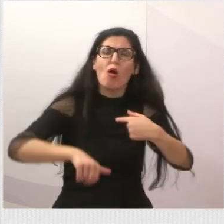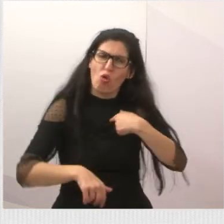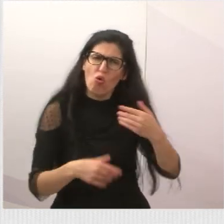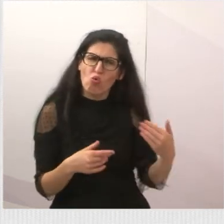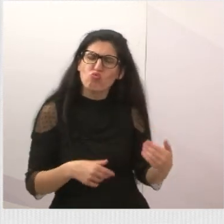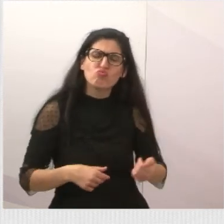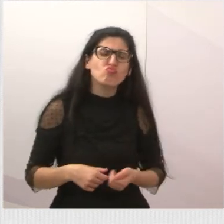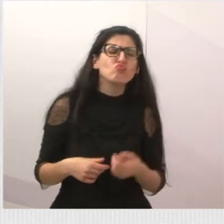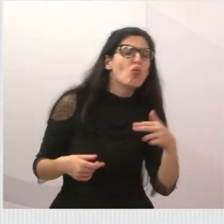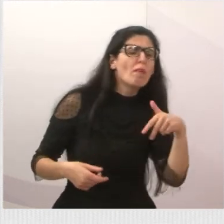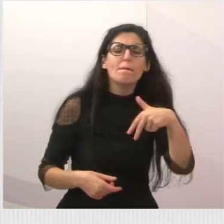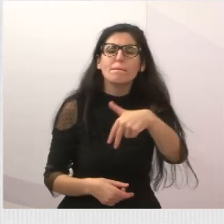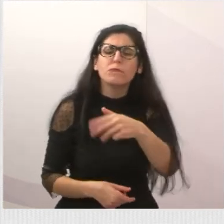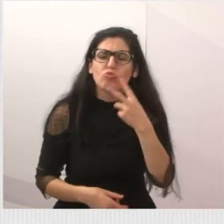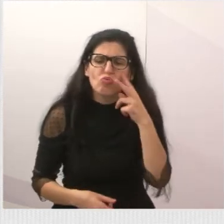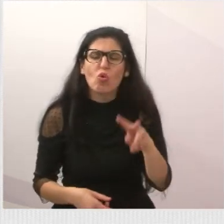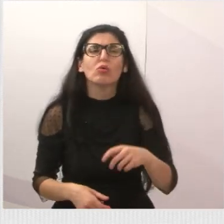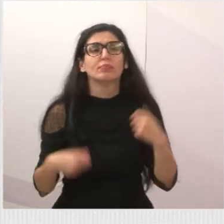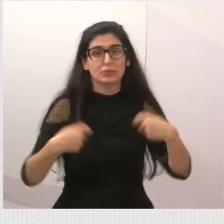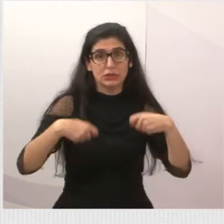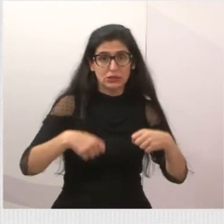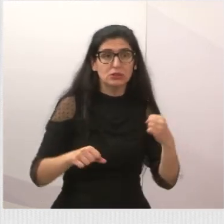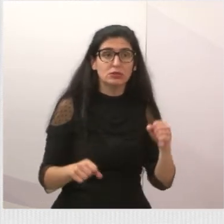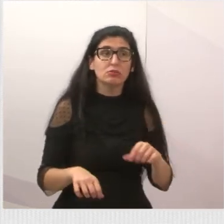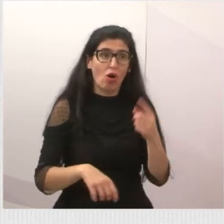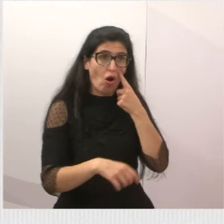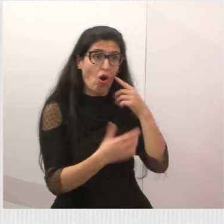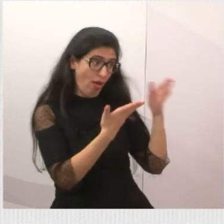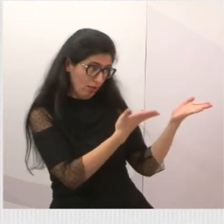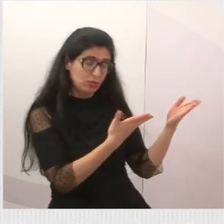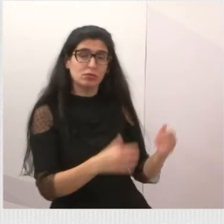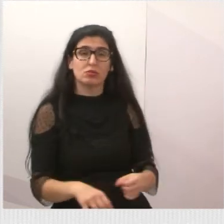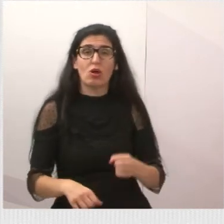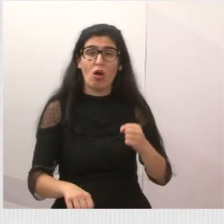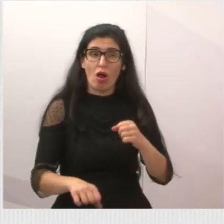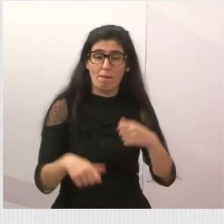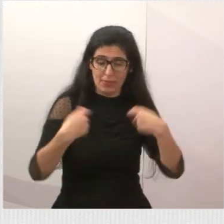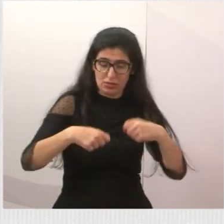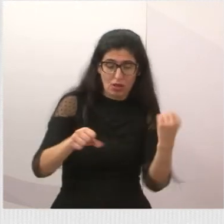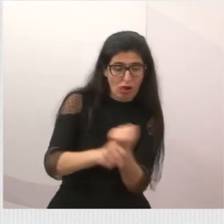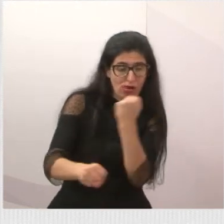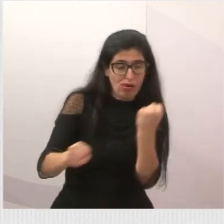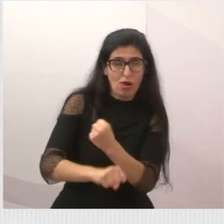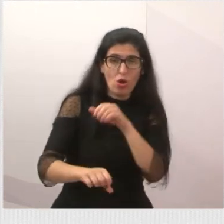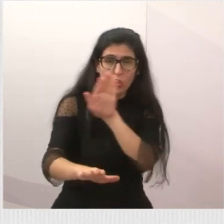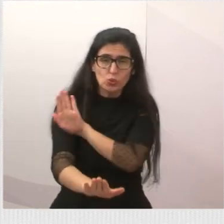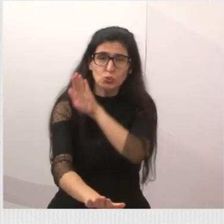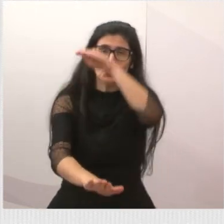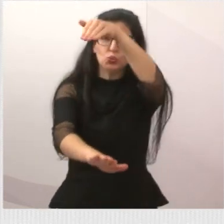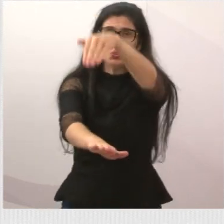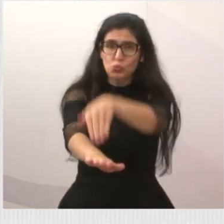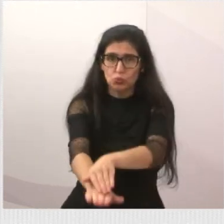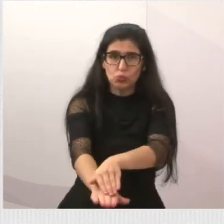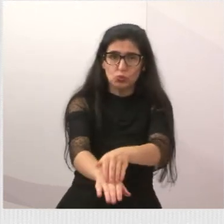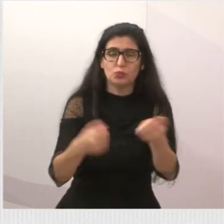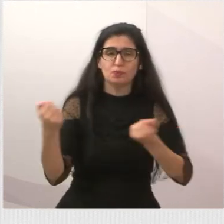implantação de lombada na rua Bartolomeu Fernandes Faria no centro. Inclusive, eu queria fazer uma observação, que fiz uma postagem no meu Face,